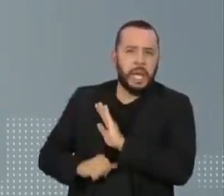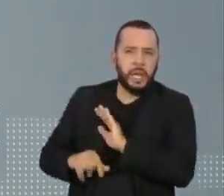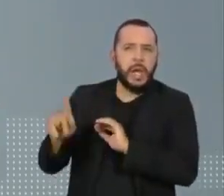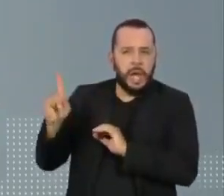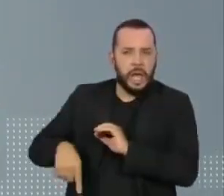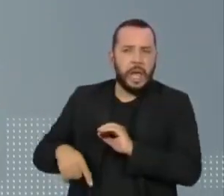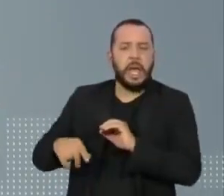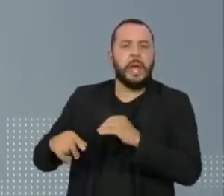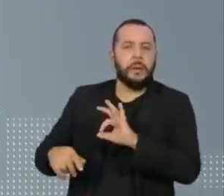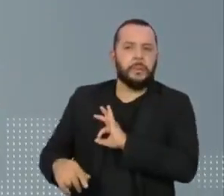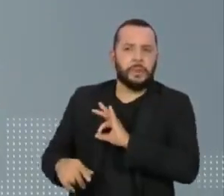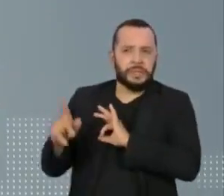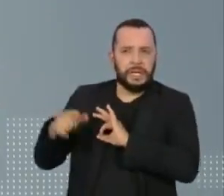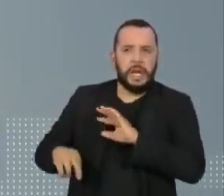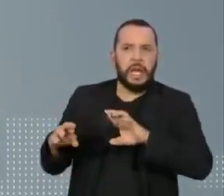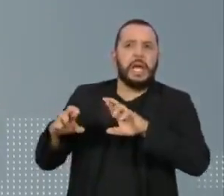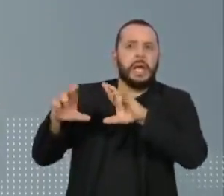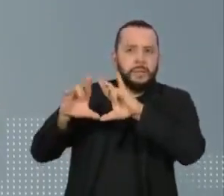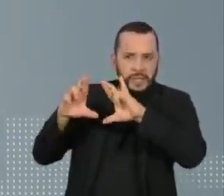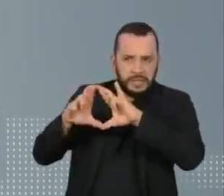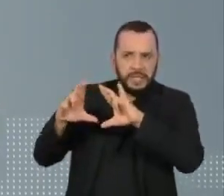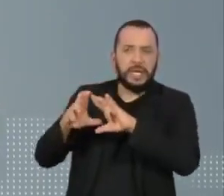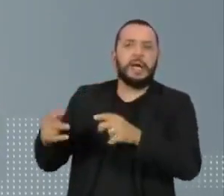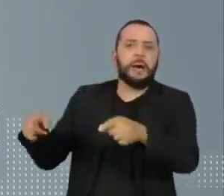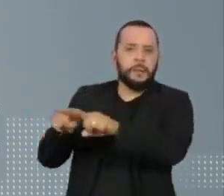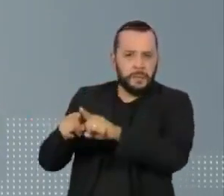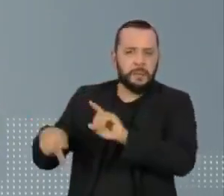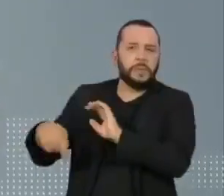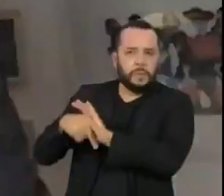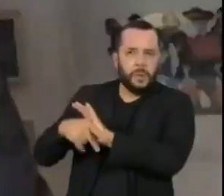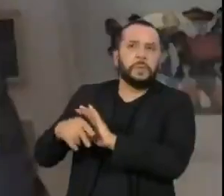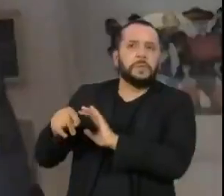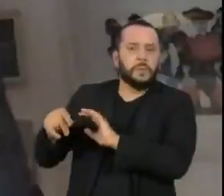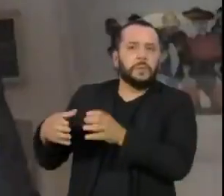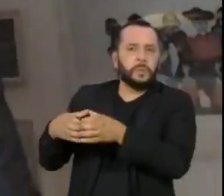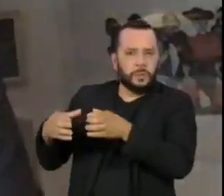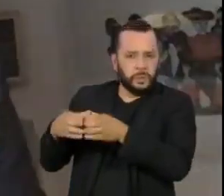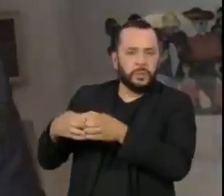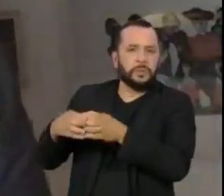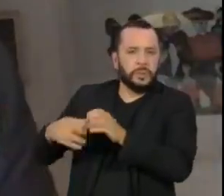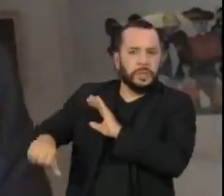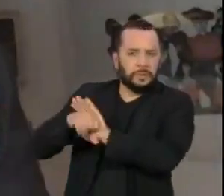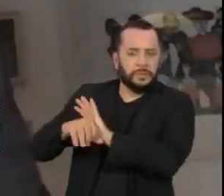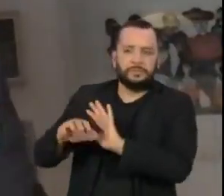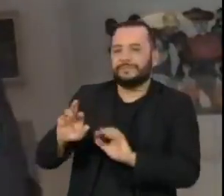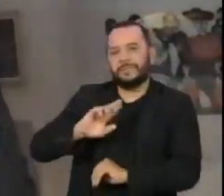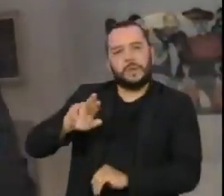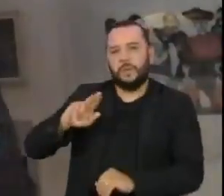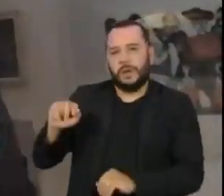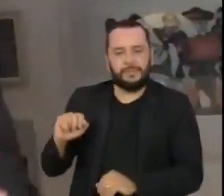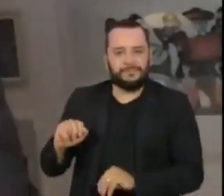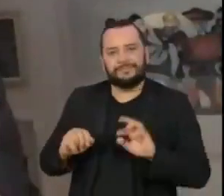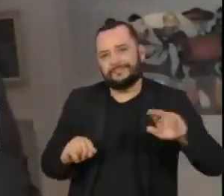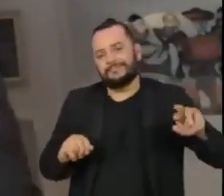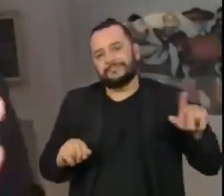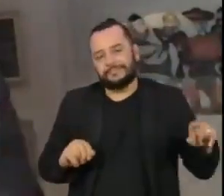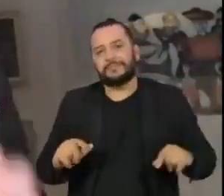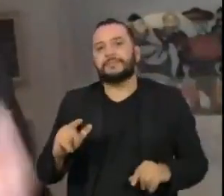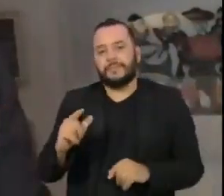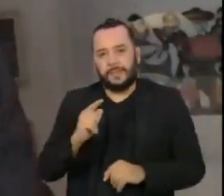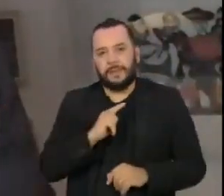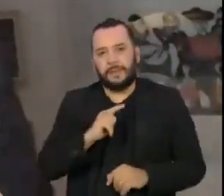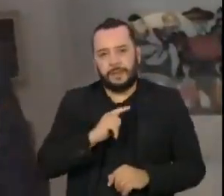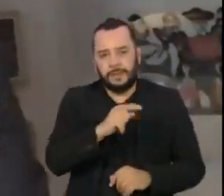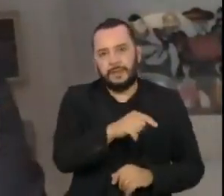quer o mal do pobre. E não é assim. Ocorre com muito mais frequência o preconceito contra pessoas